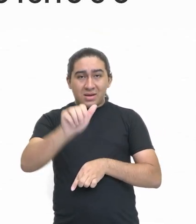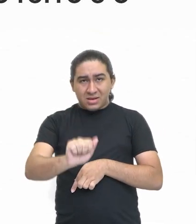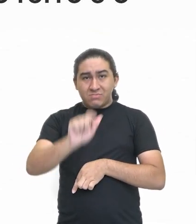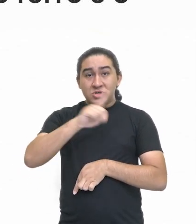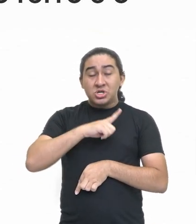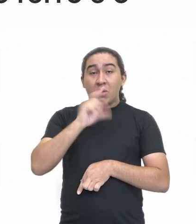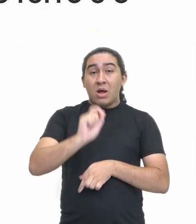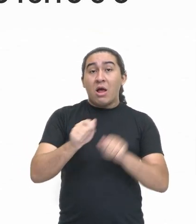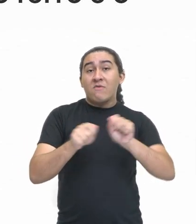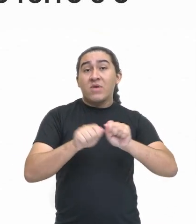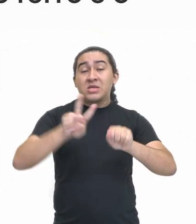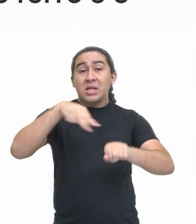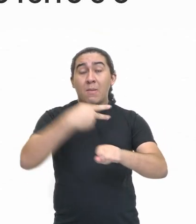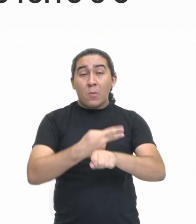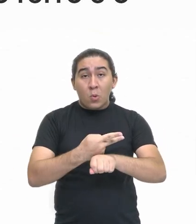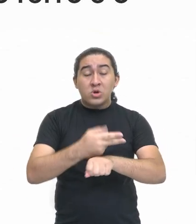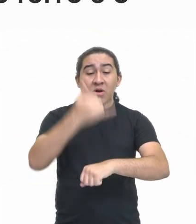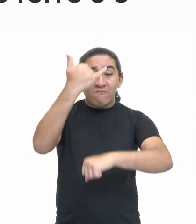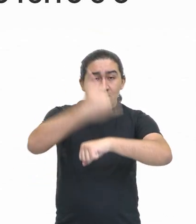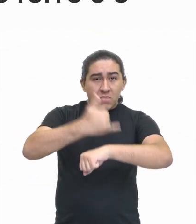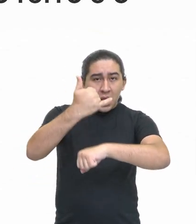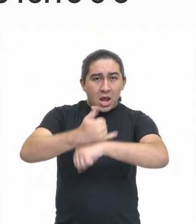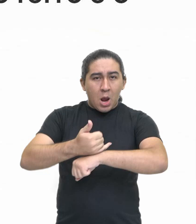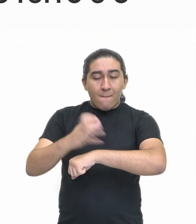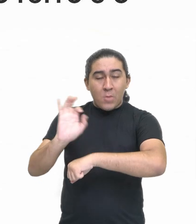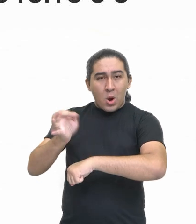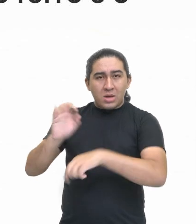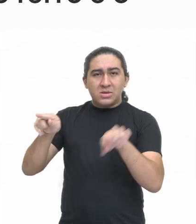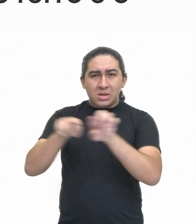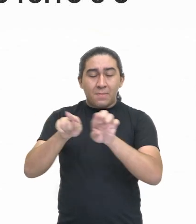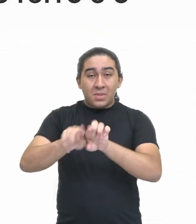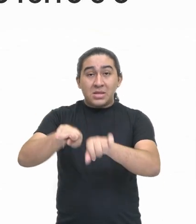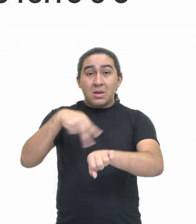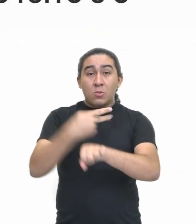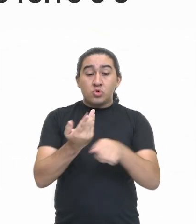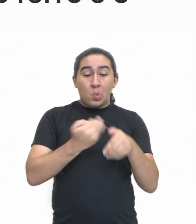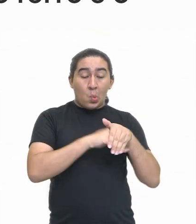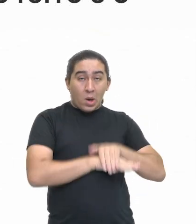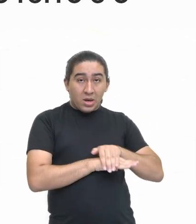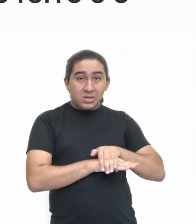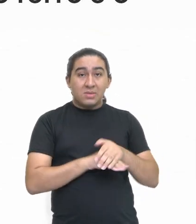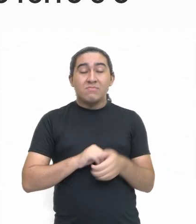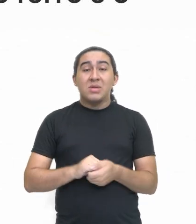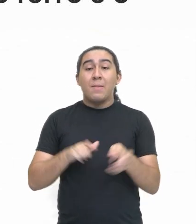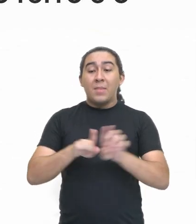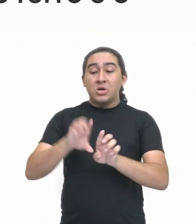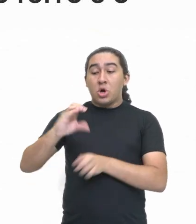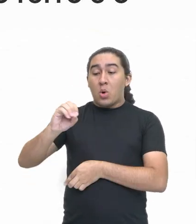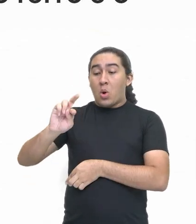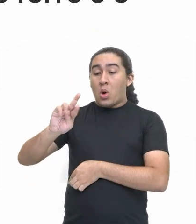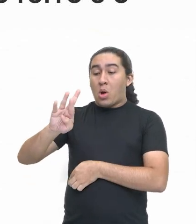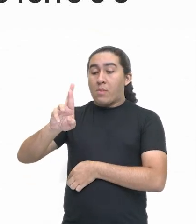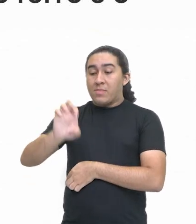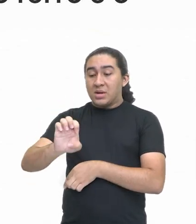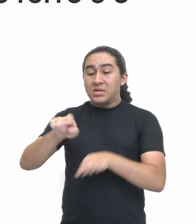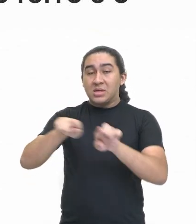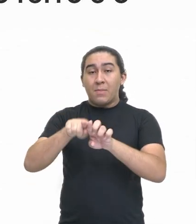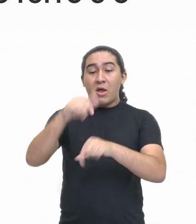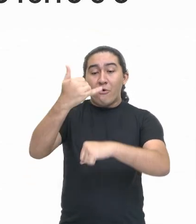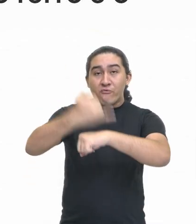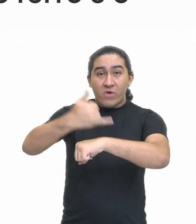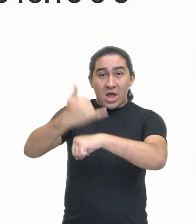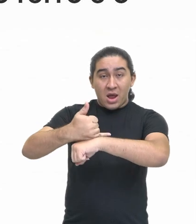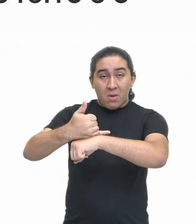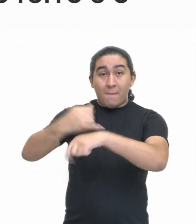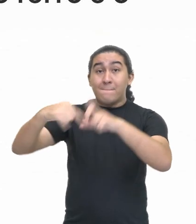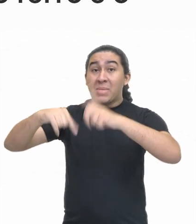moedas e como reserva de valor, enquanto o ferro e o cobre eram essenciais